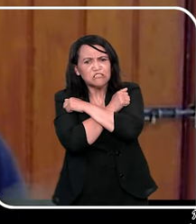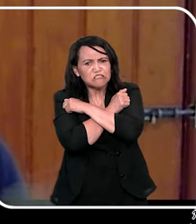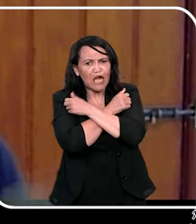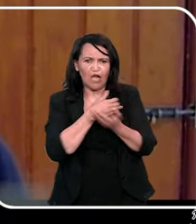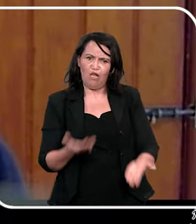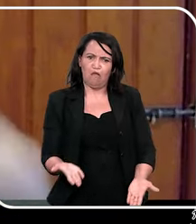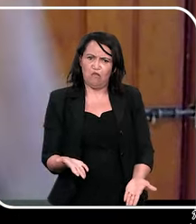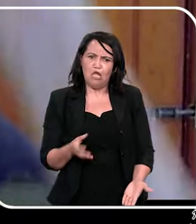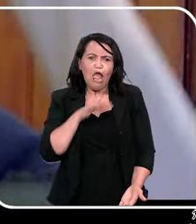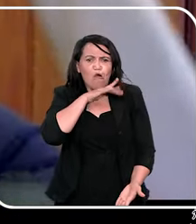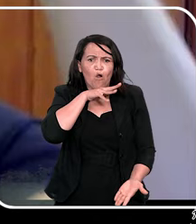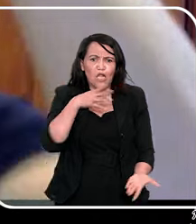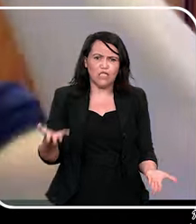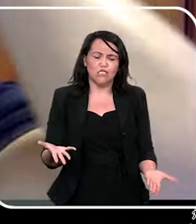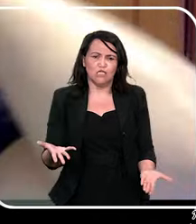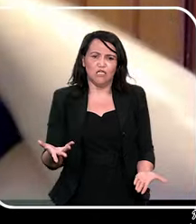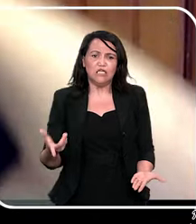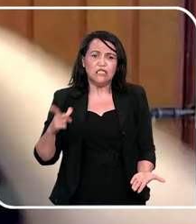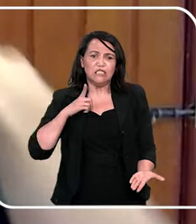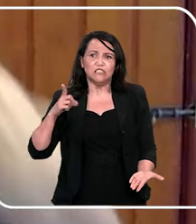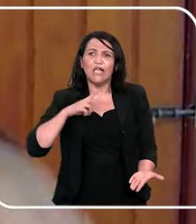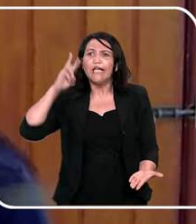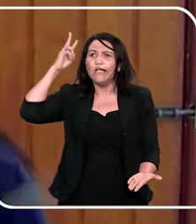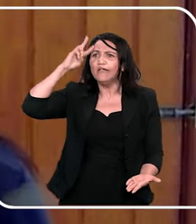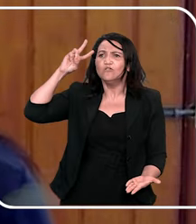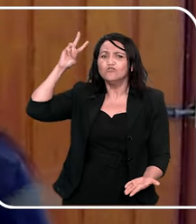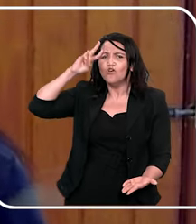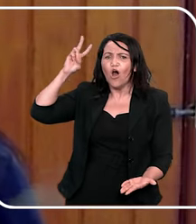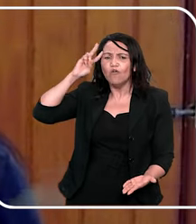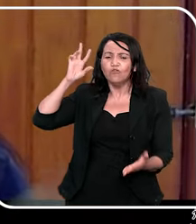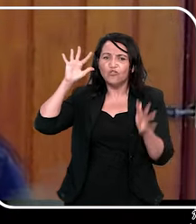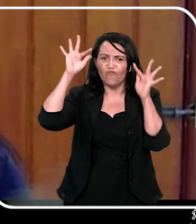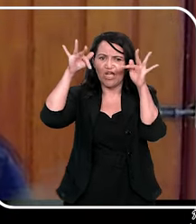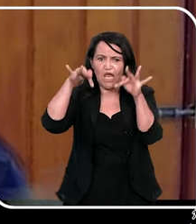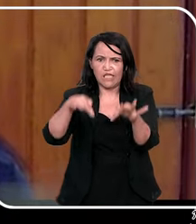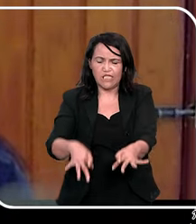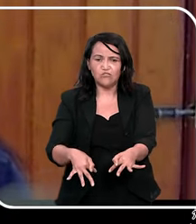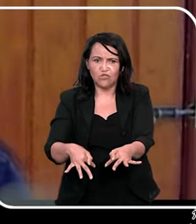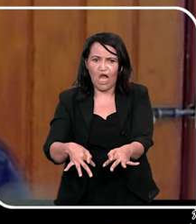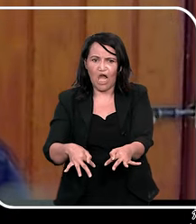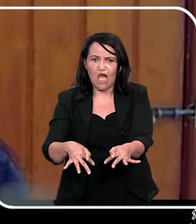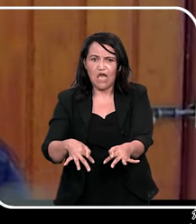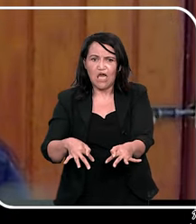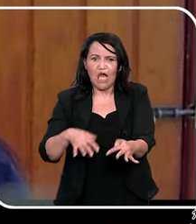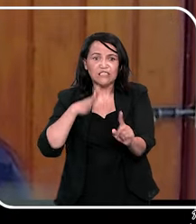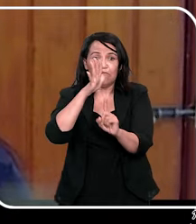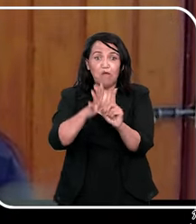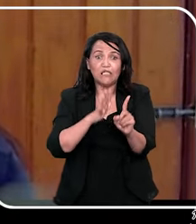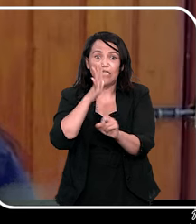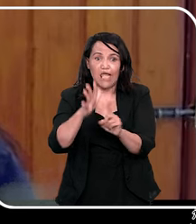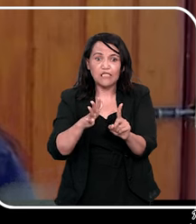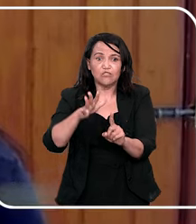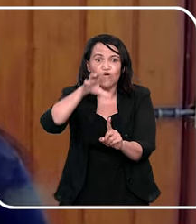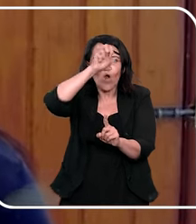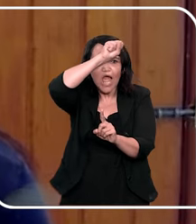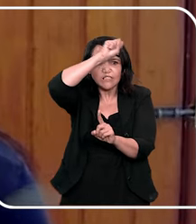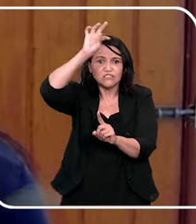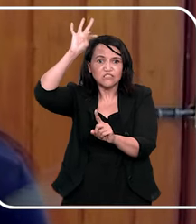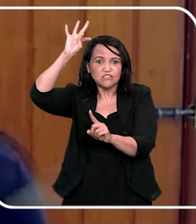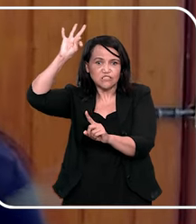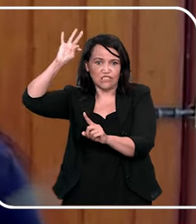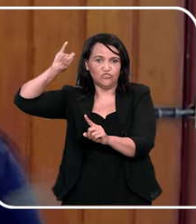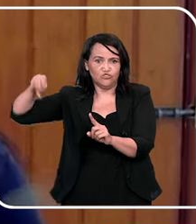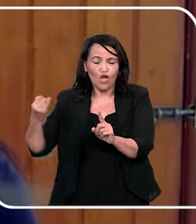tem histórias, a gente quando começa a trabalhar com isso, quando eu termino a palestra do STJ nas escolas, é difícil